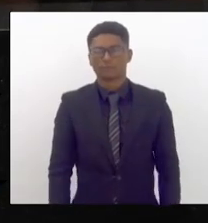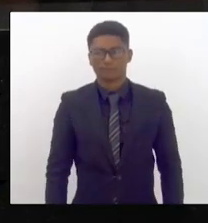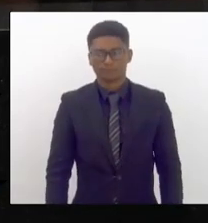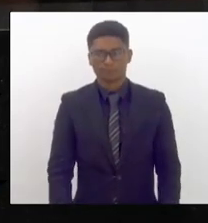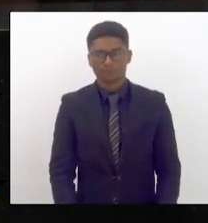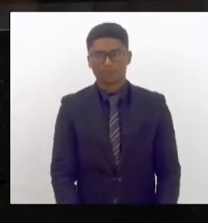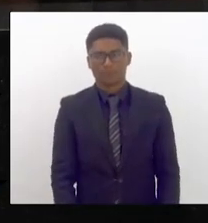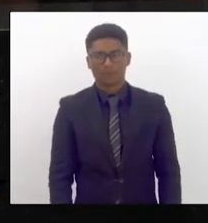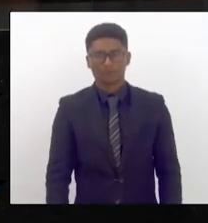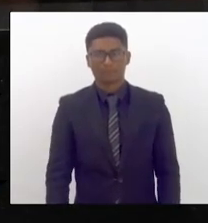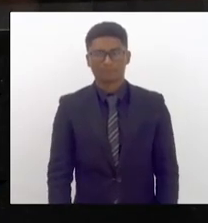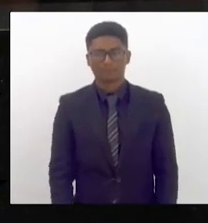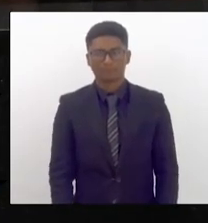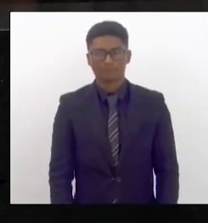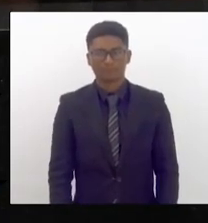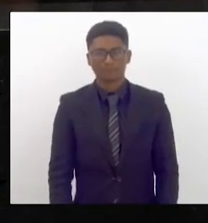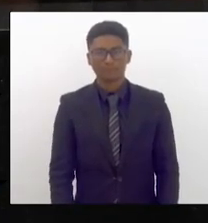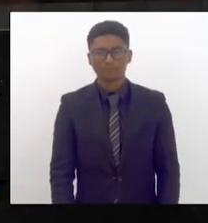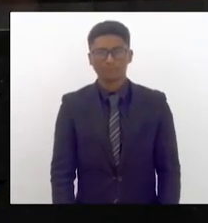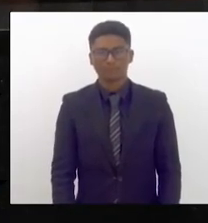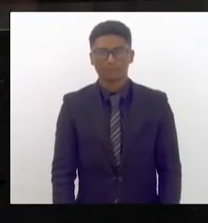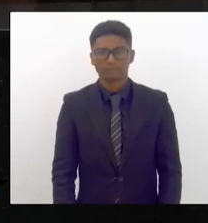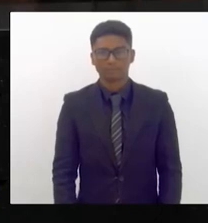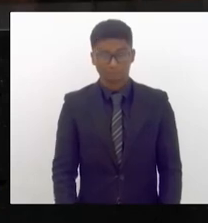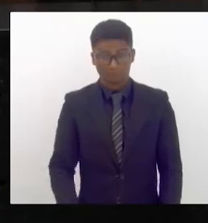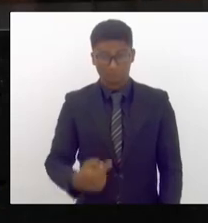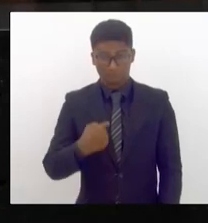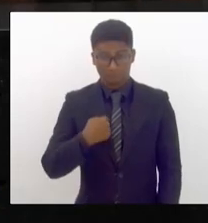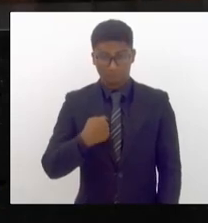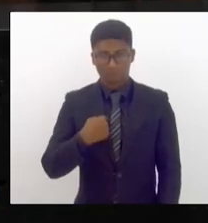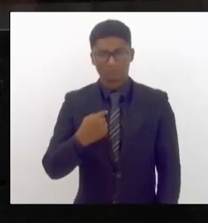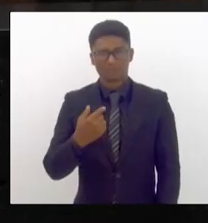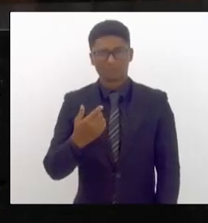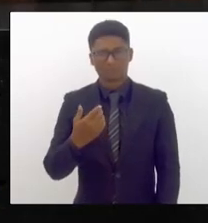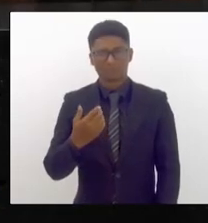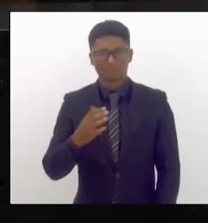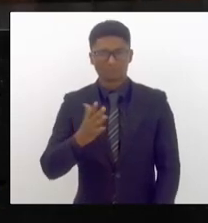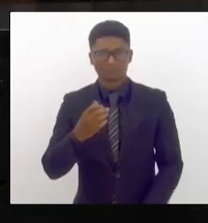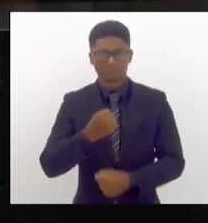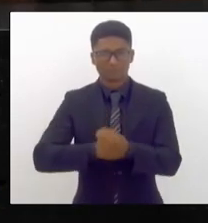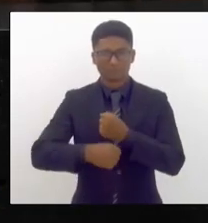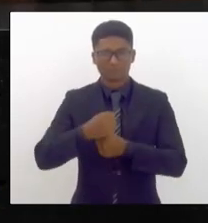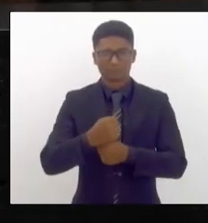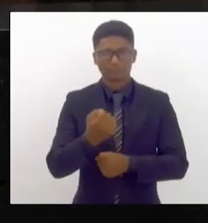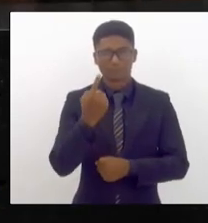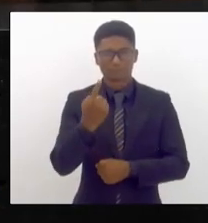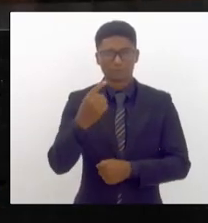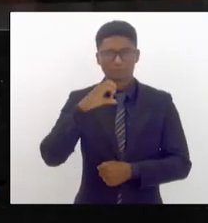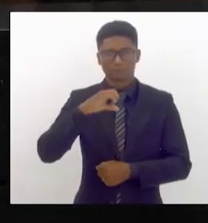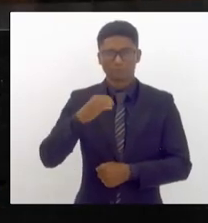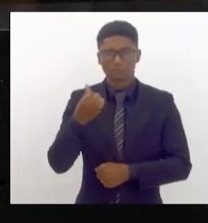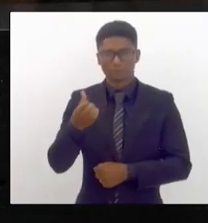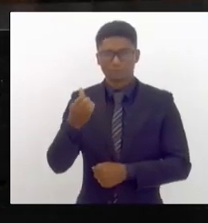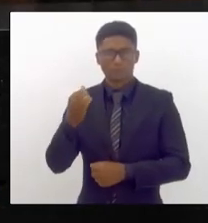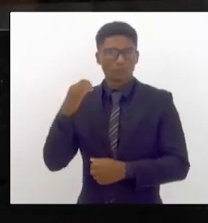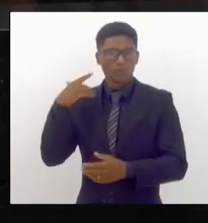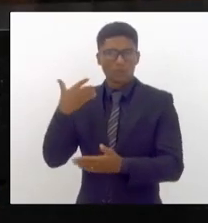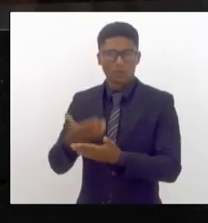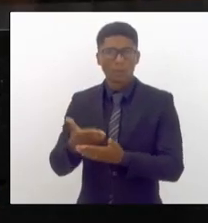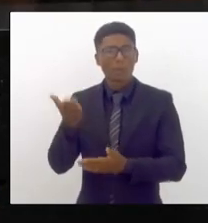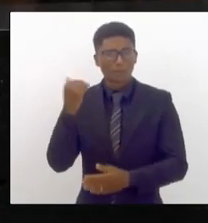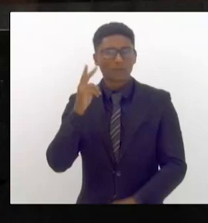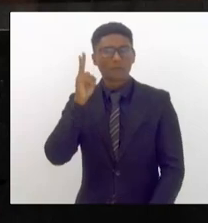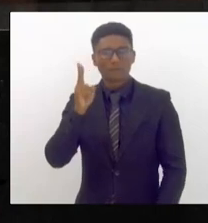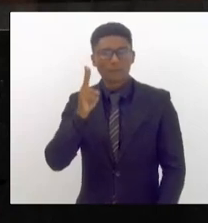eu venho desde 96 na vida pública fui vereadora presidente